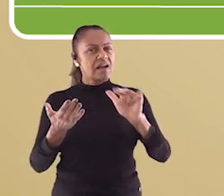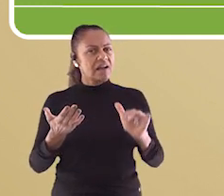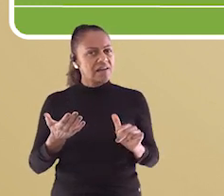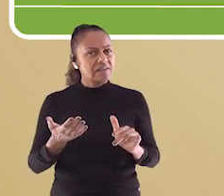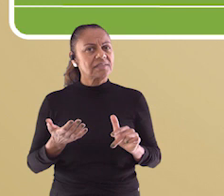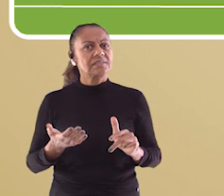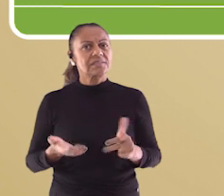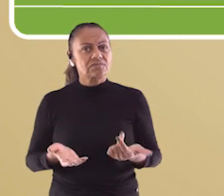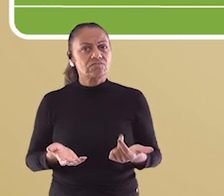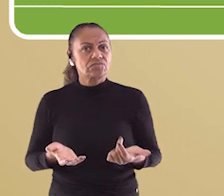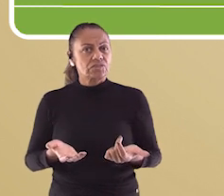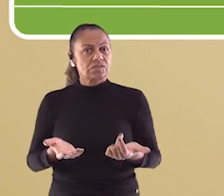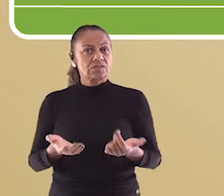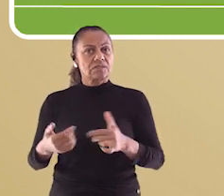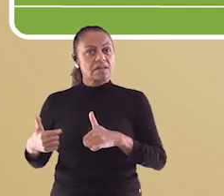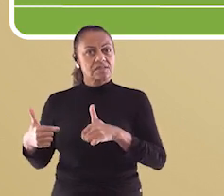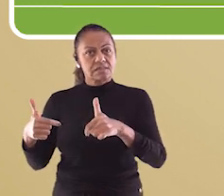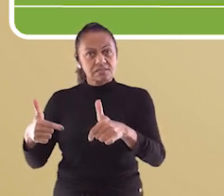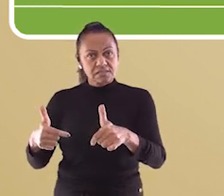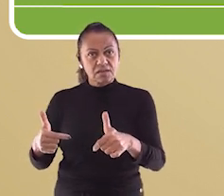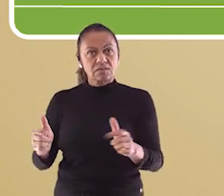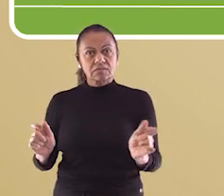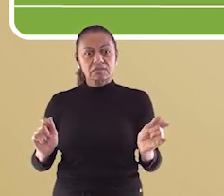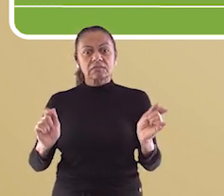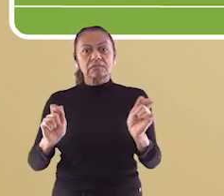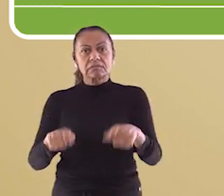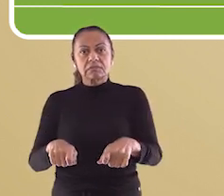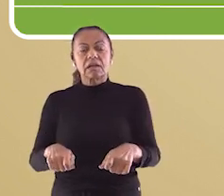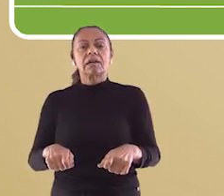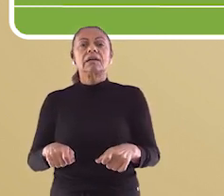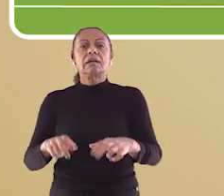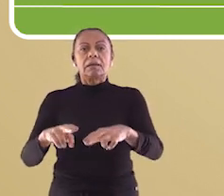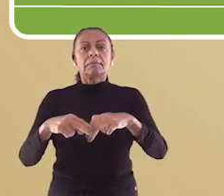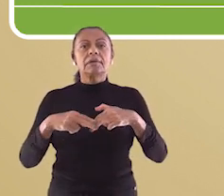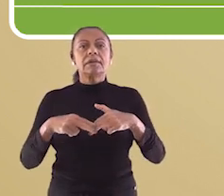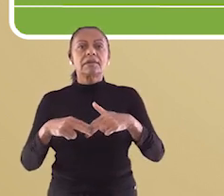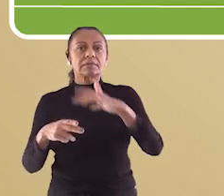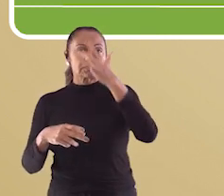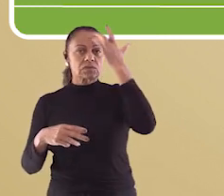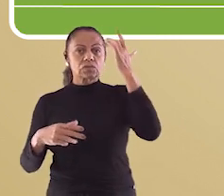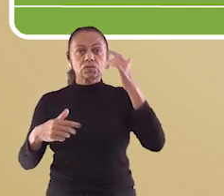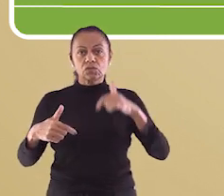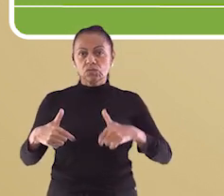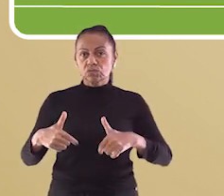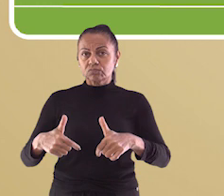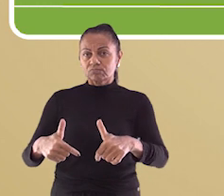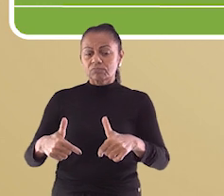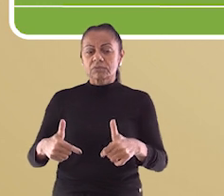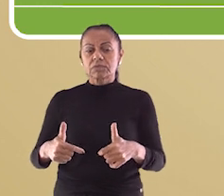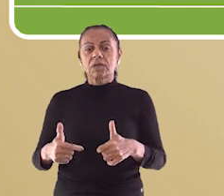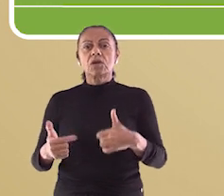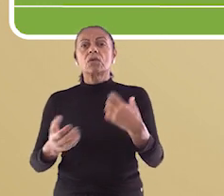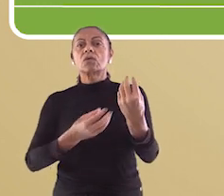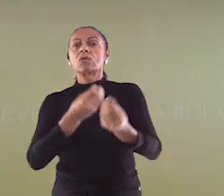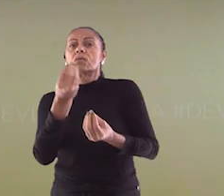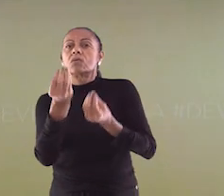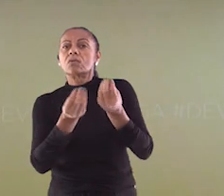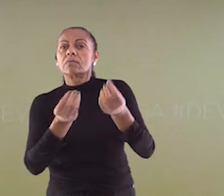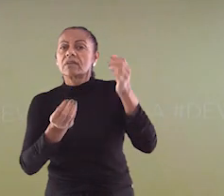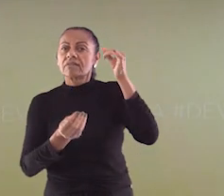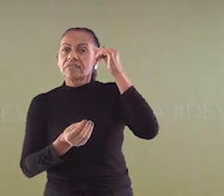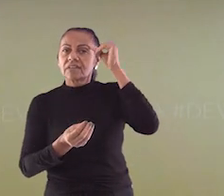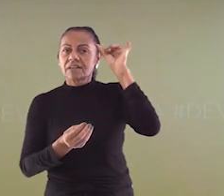há diversas maneiras de controlar as enchentes causadas ou agravadas pela influência humana.